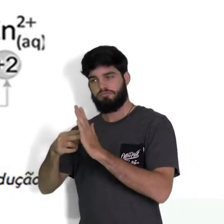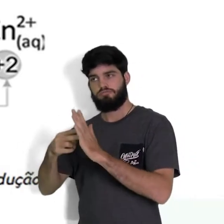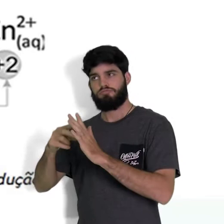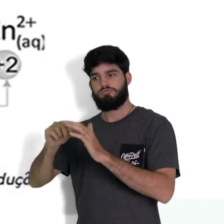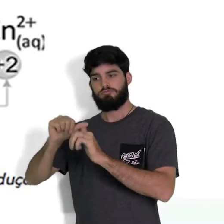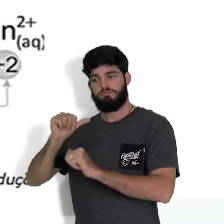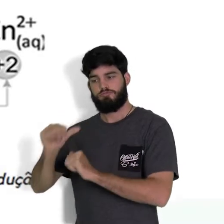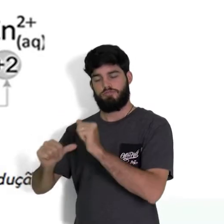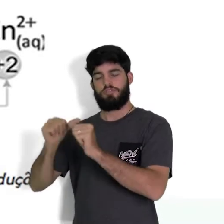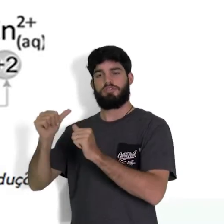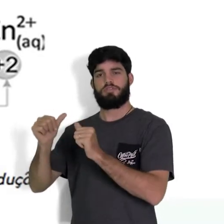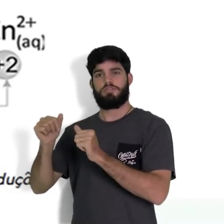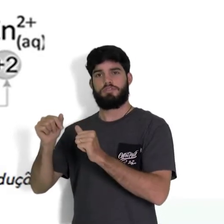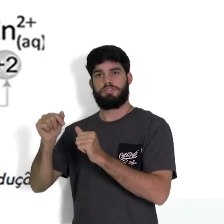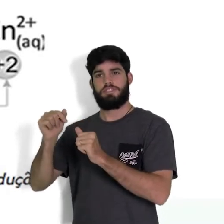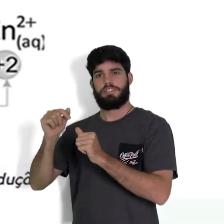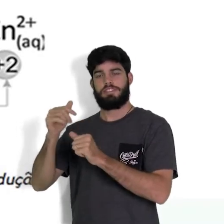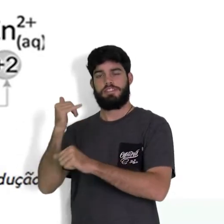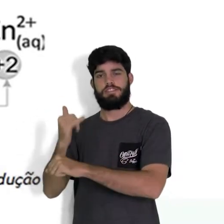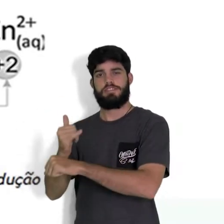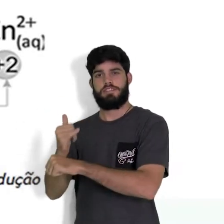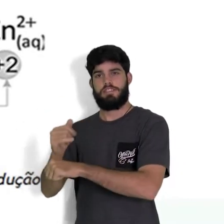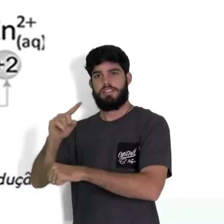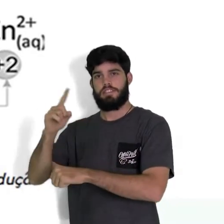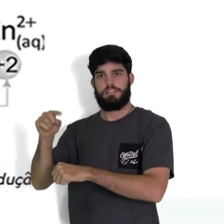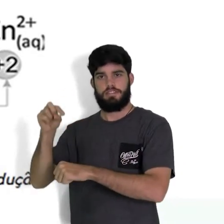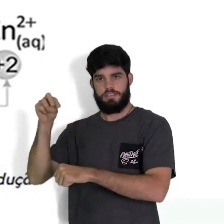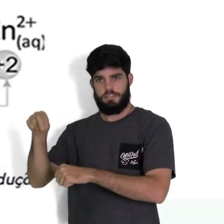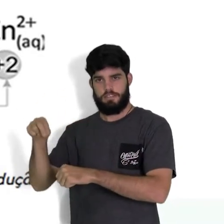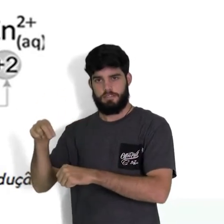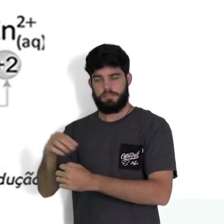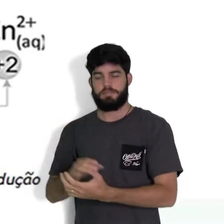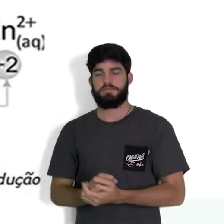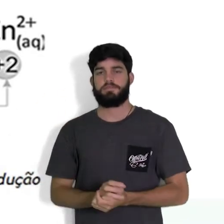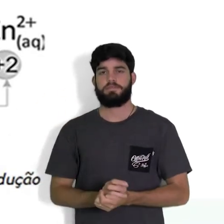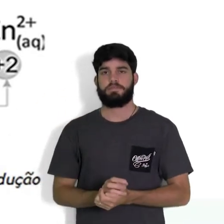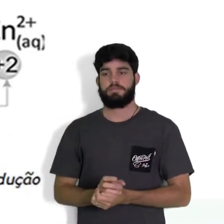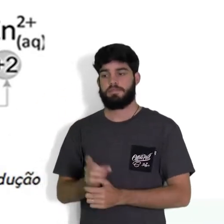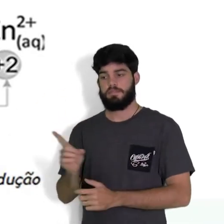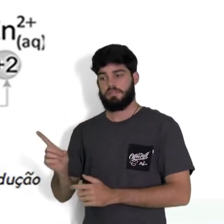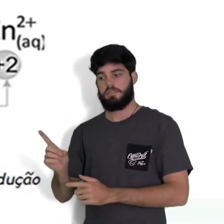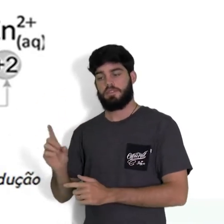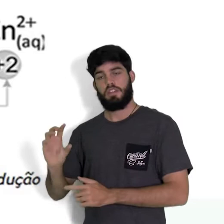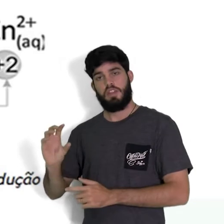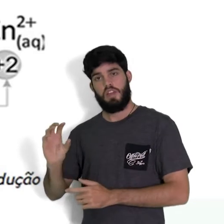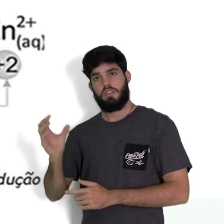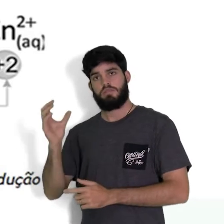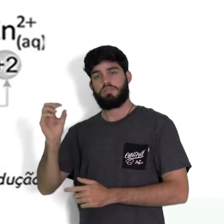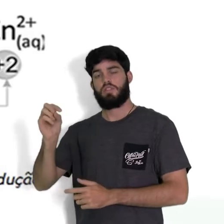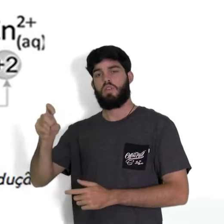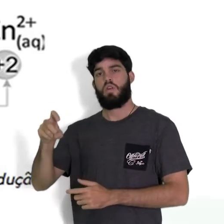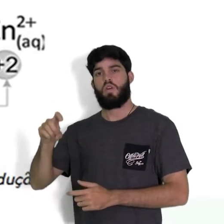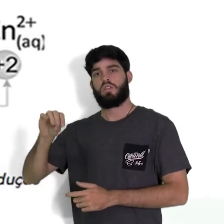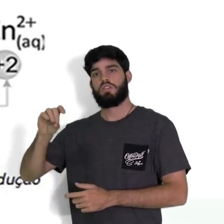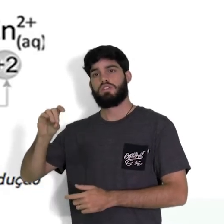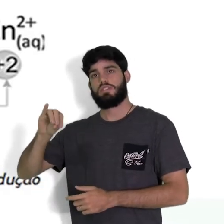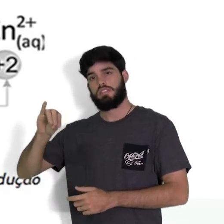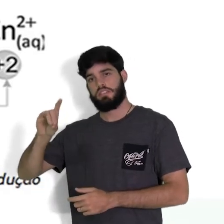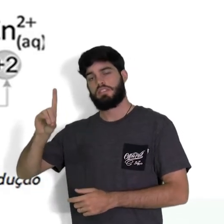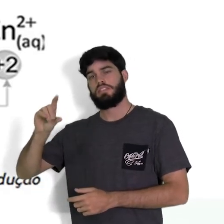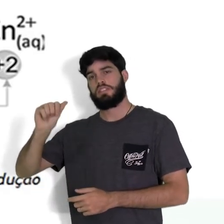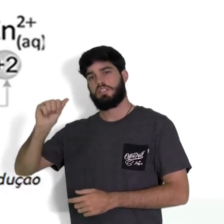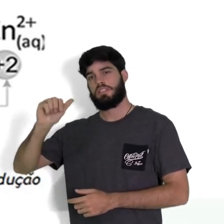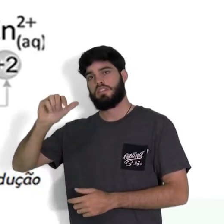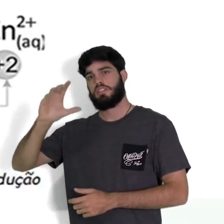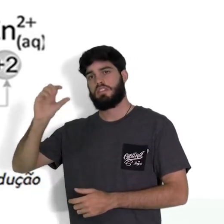princípio da pilha de Daniel. O zinco sofrendo oxidação, aumentando